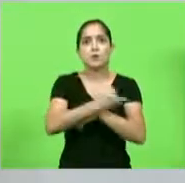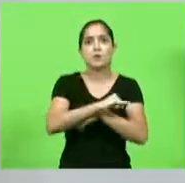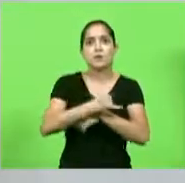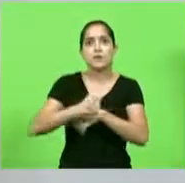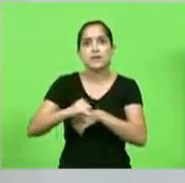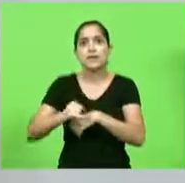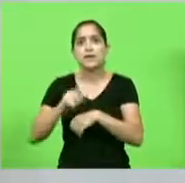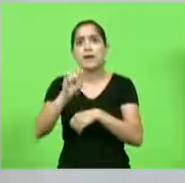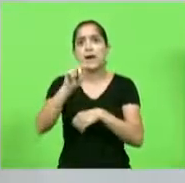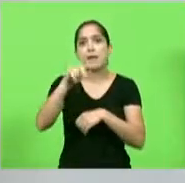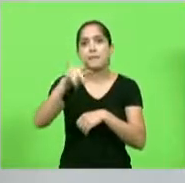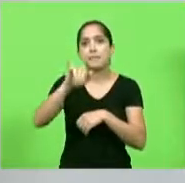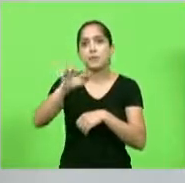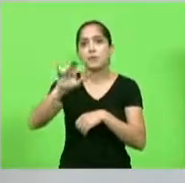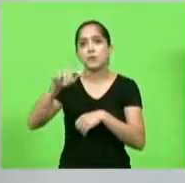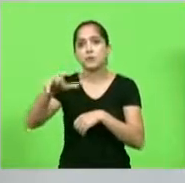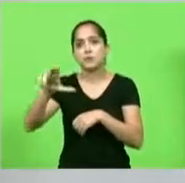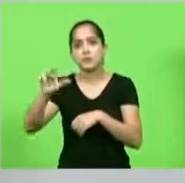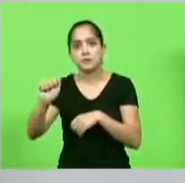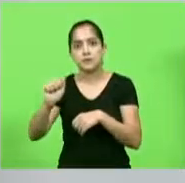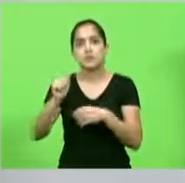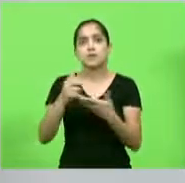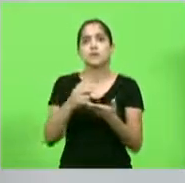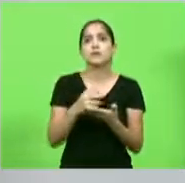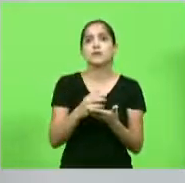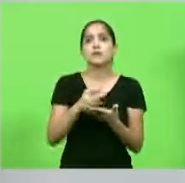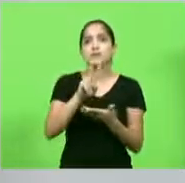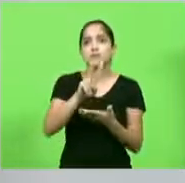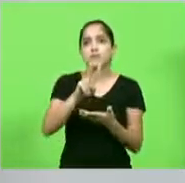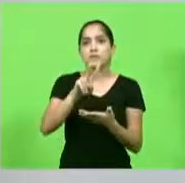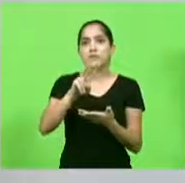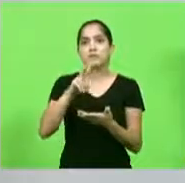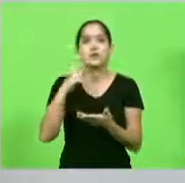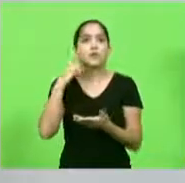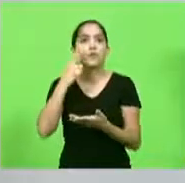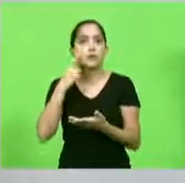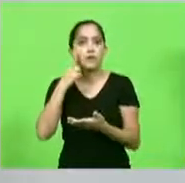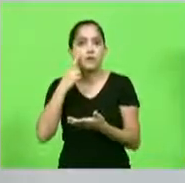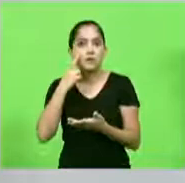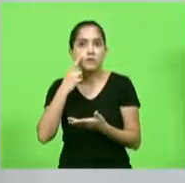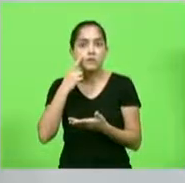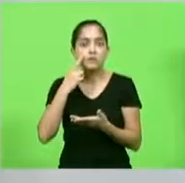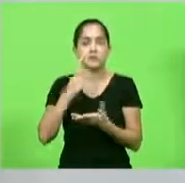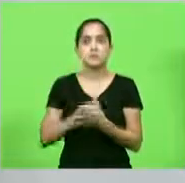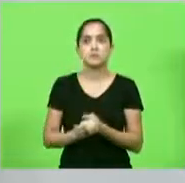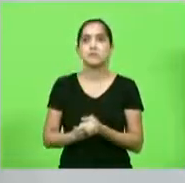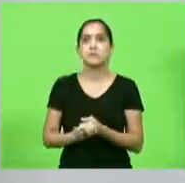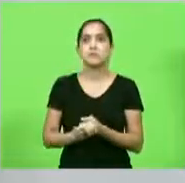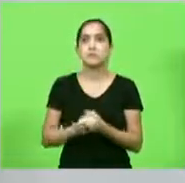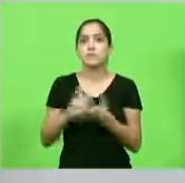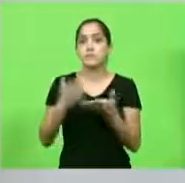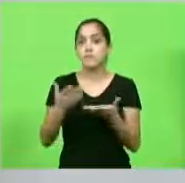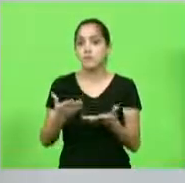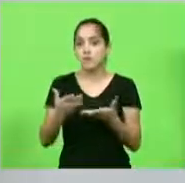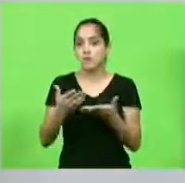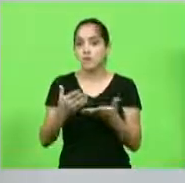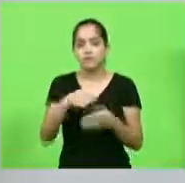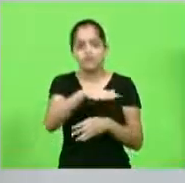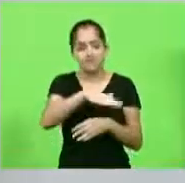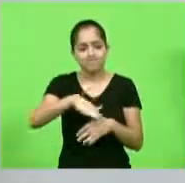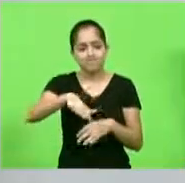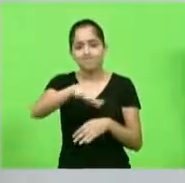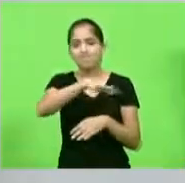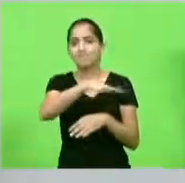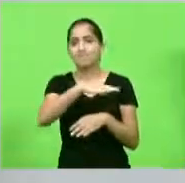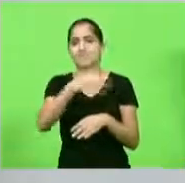Apiúnas, Curra, Presidente Nereu, Vidal Ramos, Botu Verá, Guabirubi, Gaspar, a situação pela qual estão passando